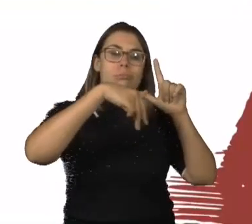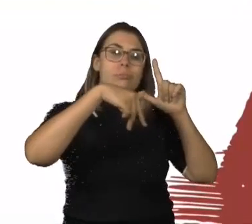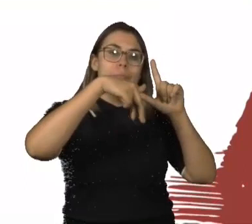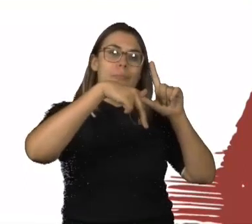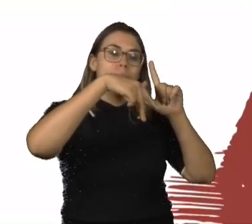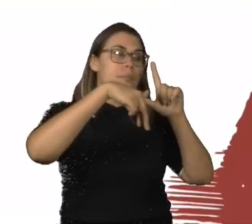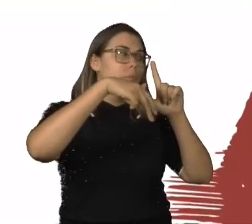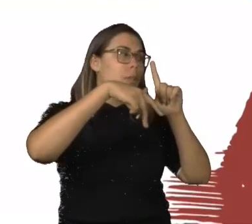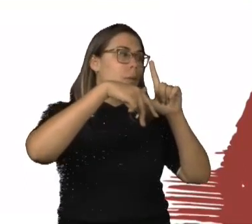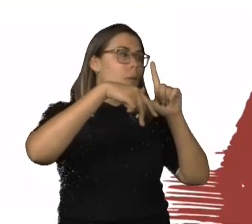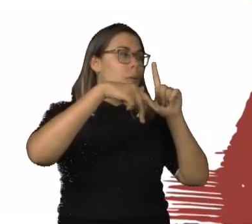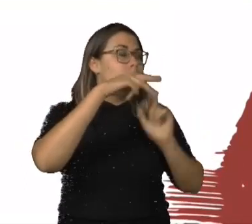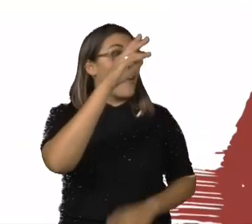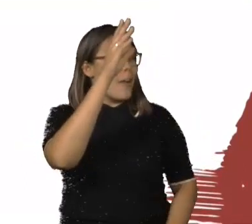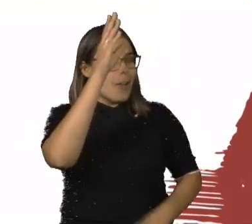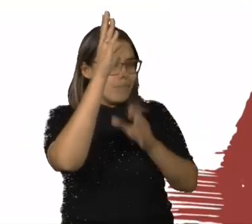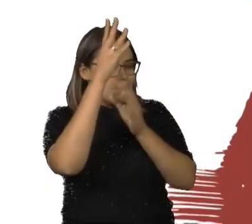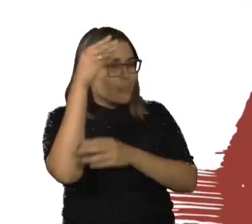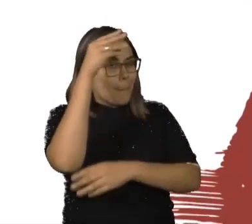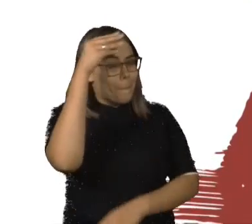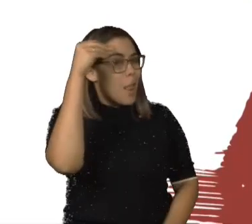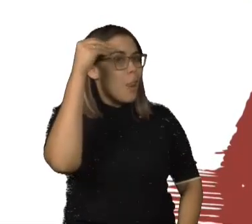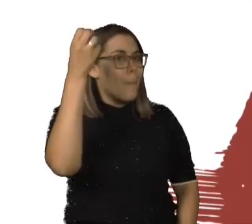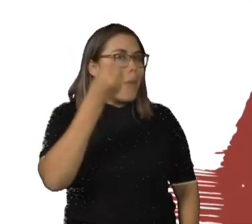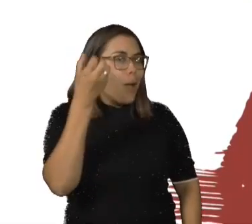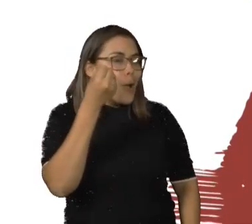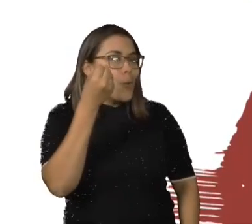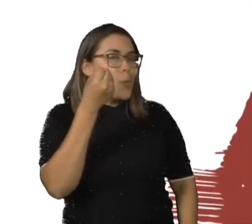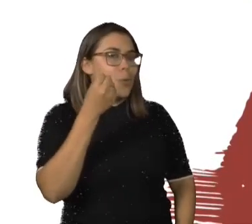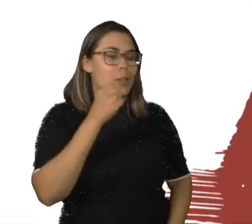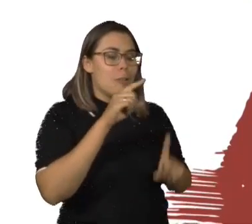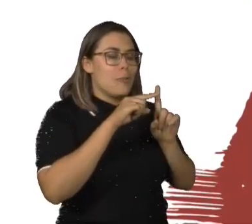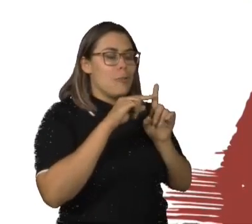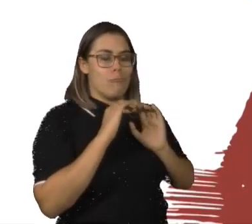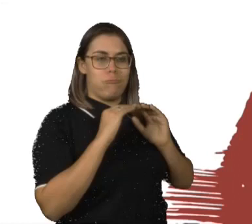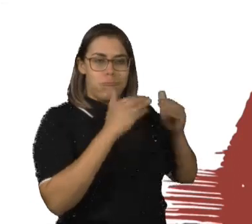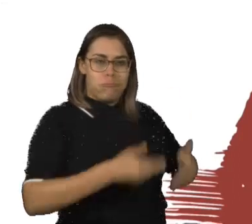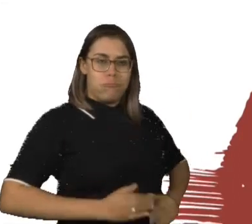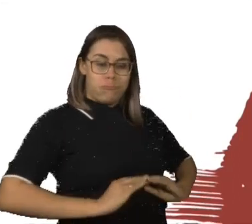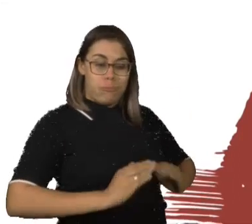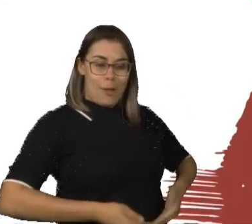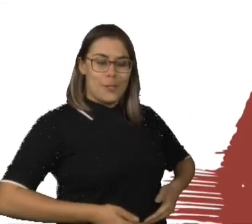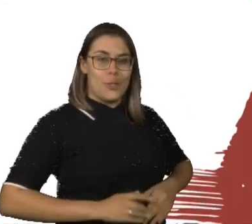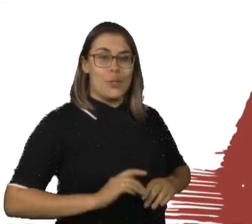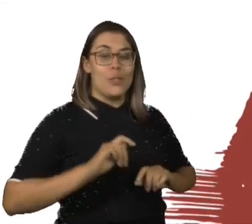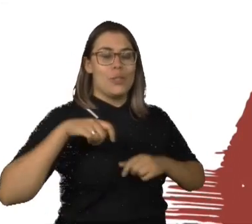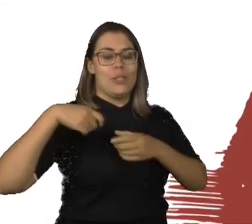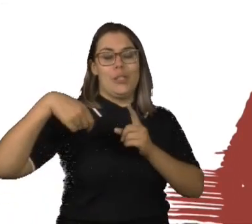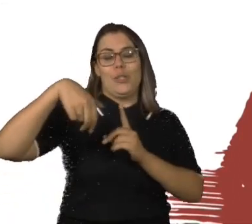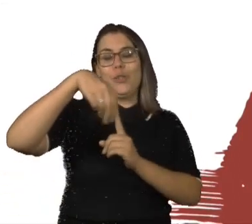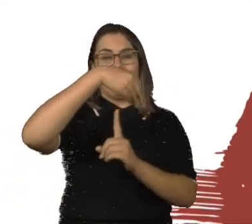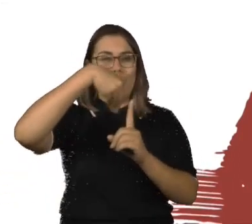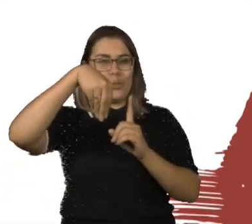está, ele tem cabelo branco e é barrigudo. E ele tem uma toalha ao redor do corpo. A toalha